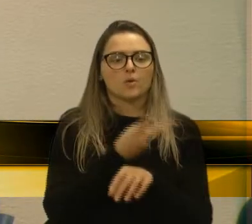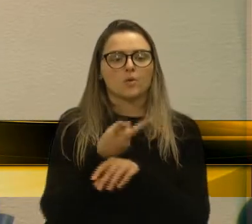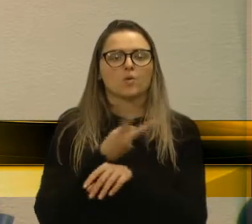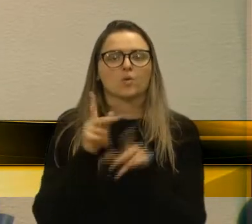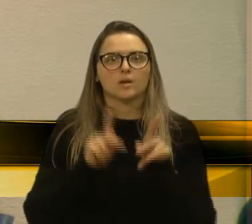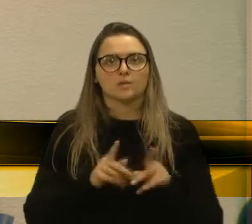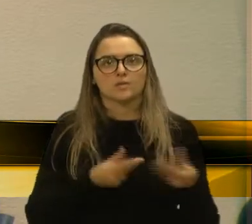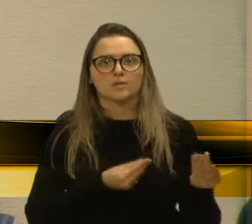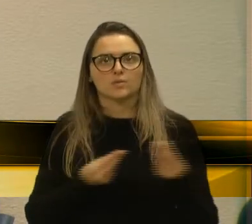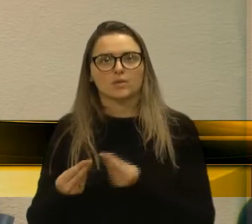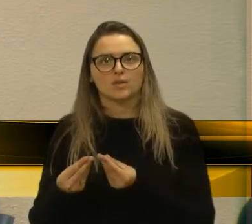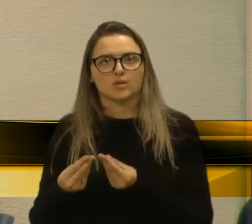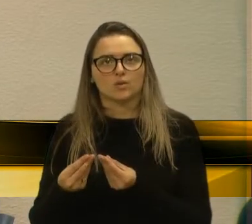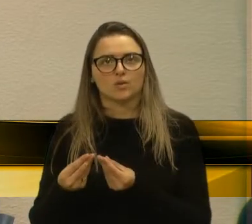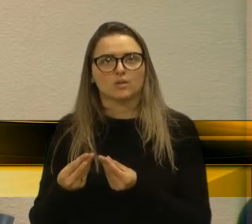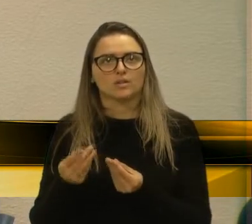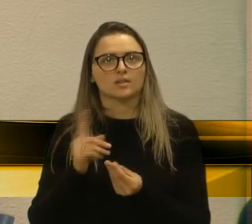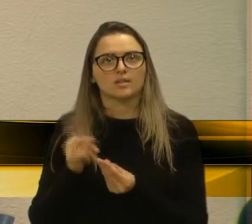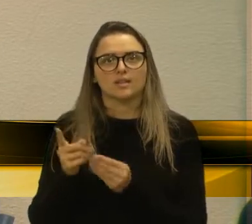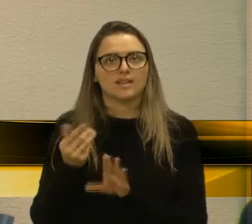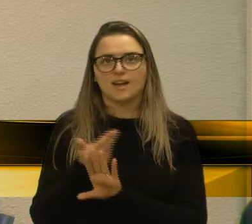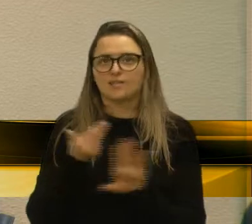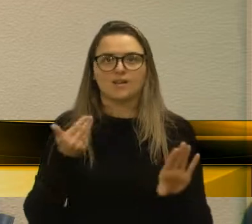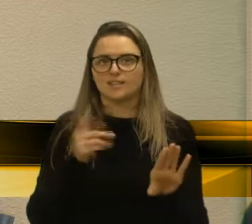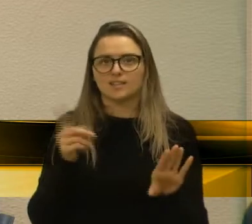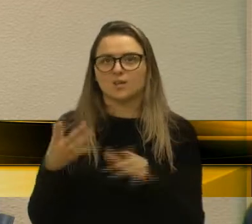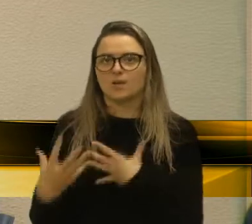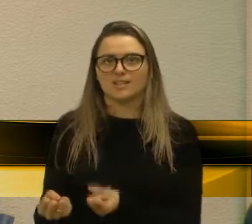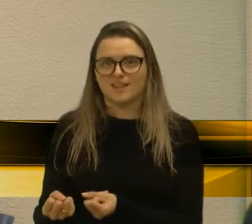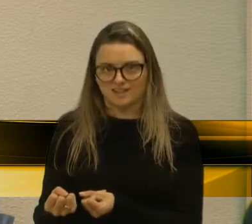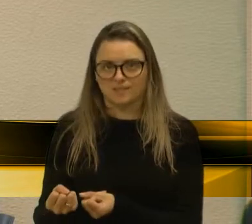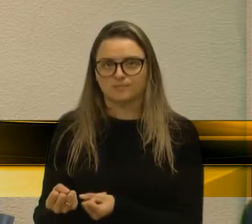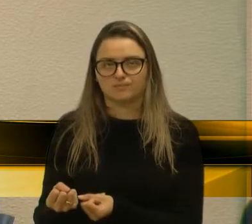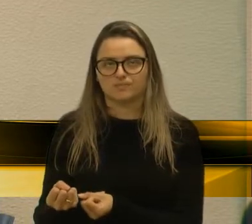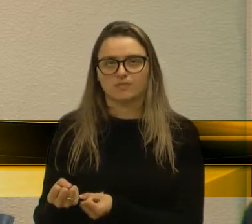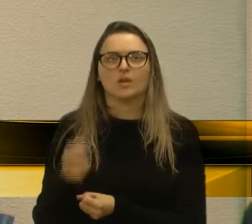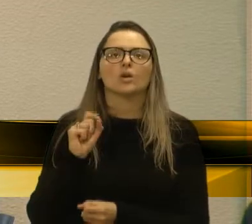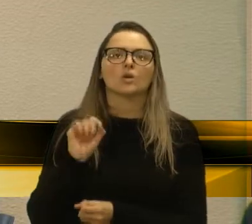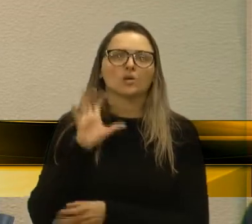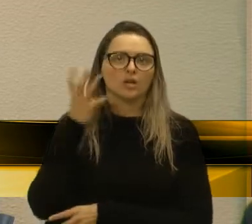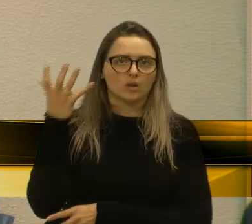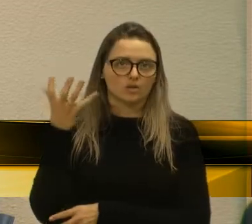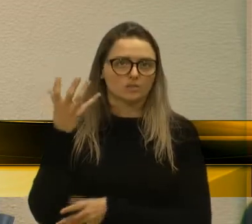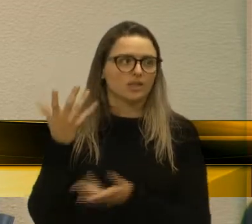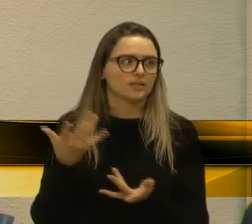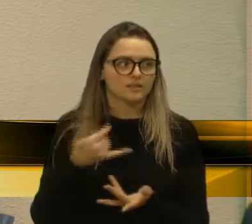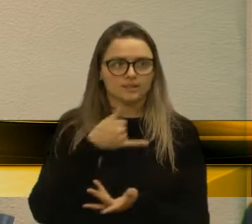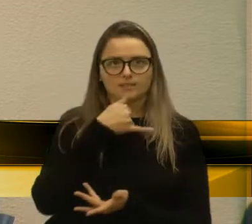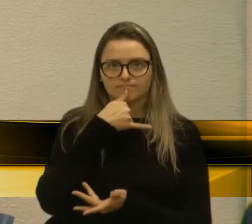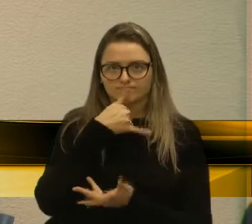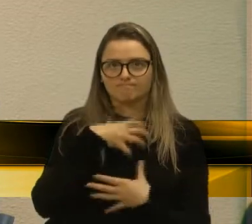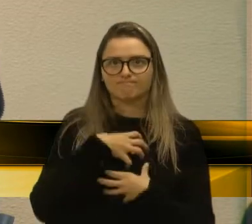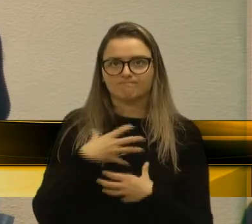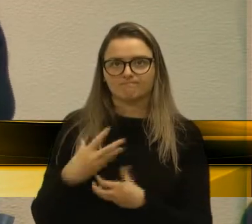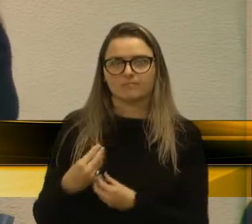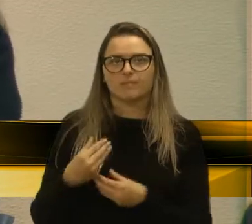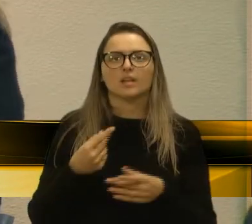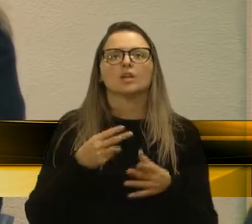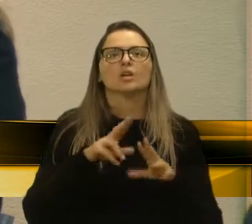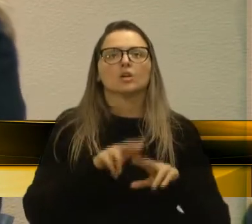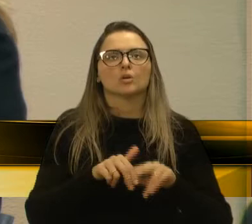eles declinam de serem doadores, o que causa uma enorme frustração. Então, foi uma